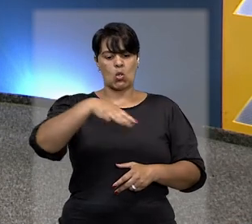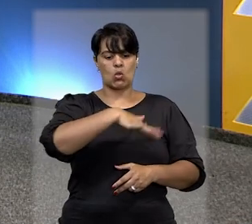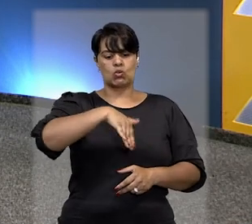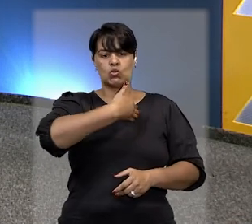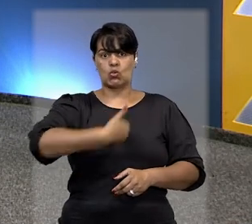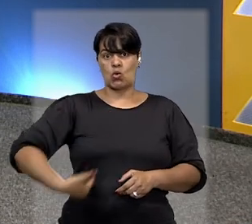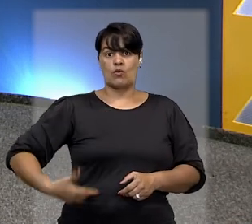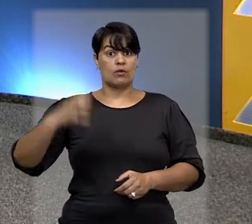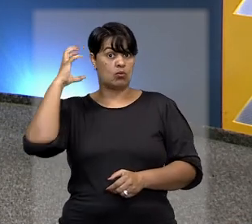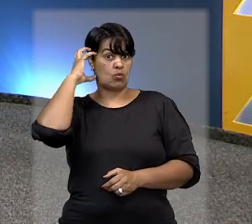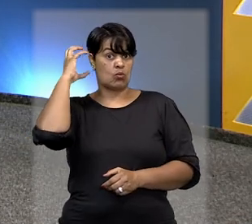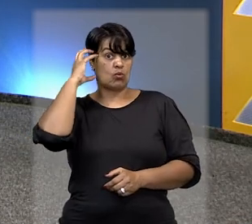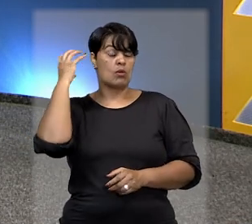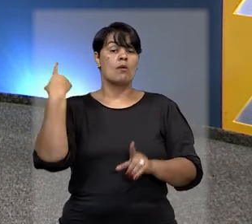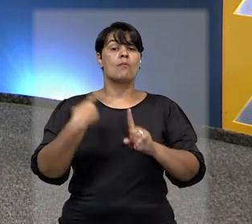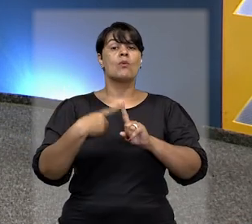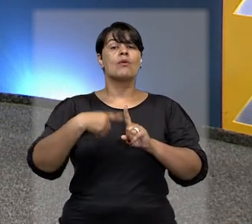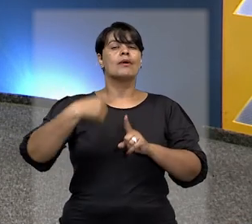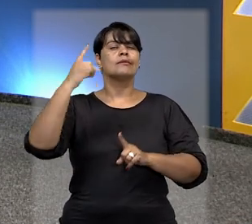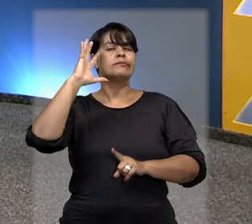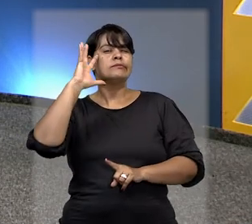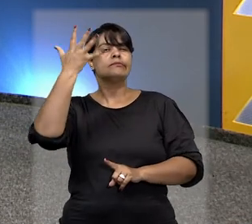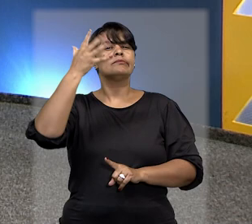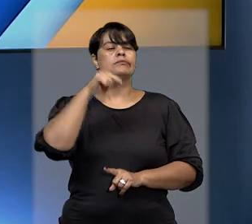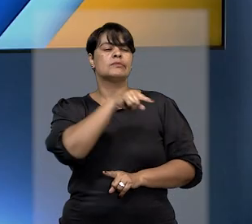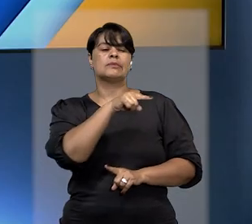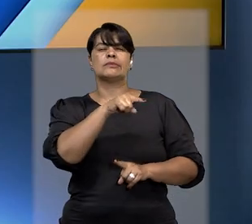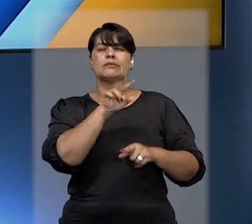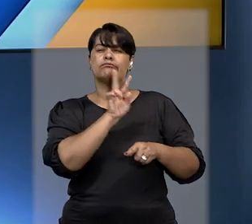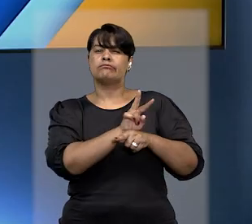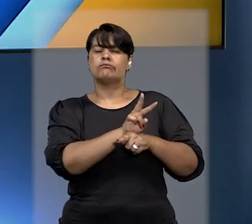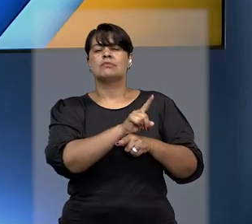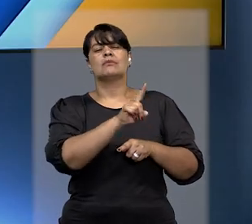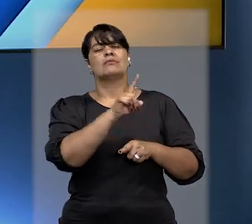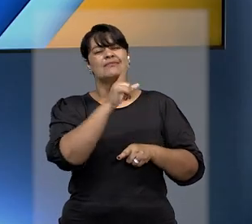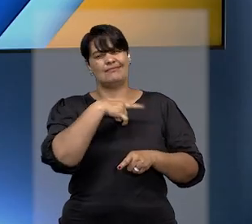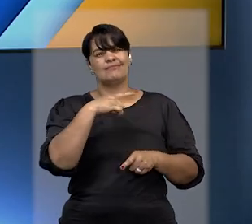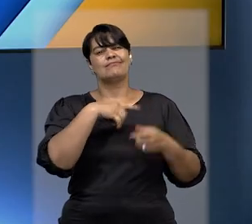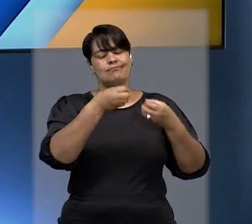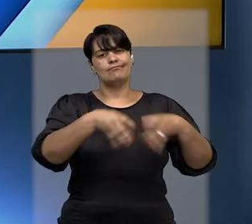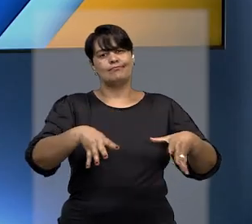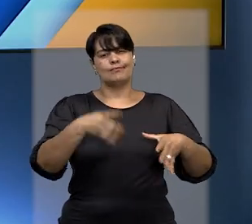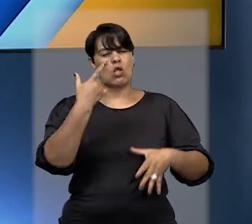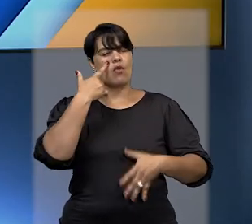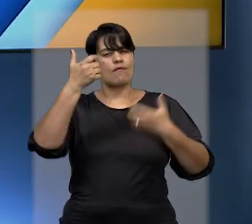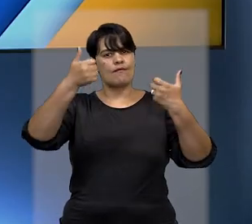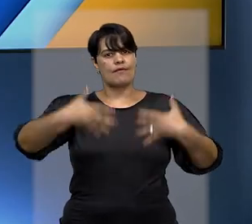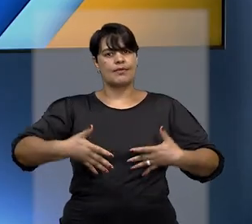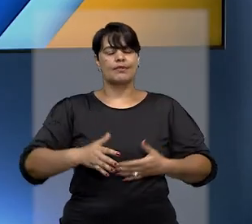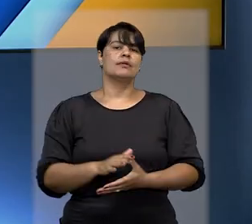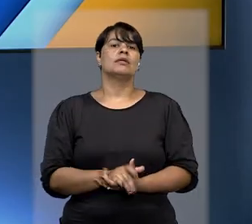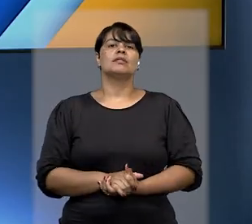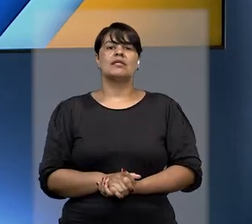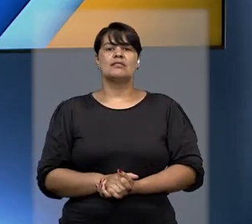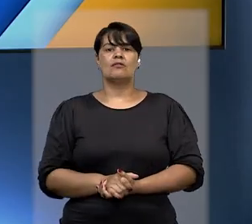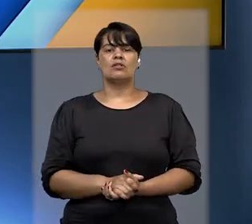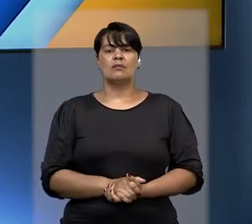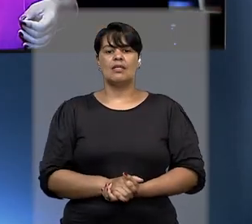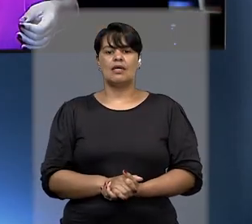considerar que a medida causaria prejuízos. A repórter Marina Campos tem os detalhes.